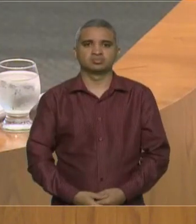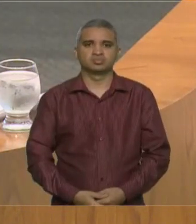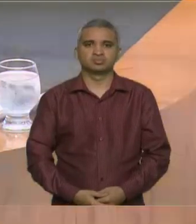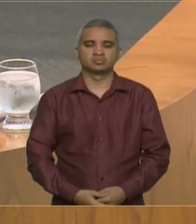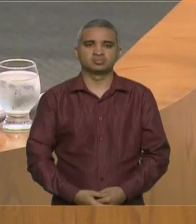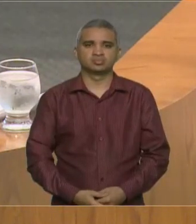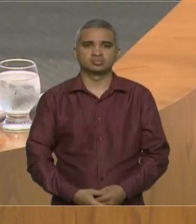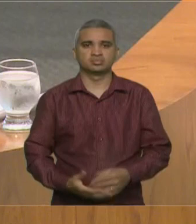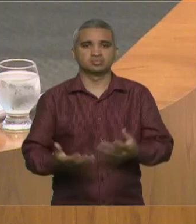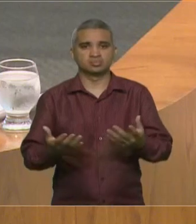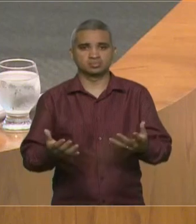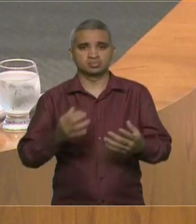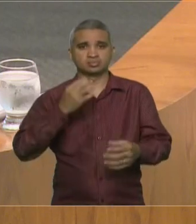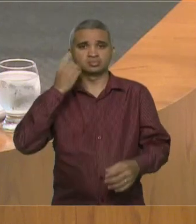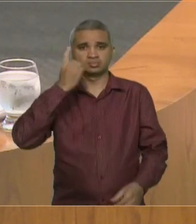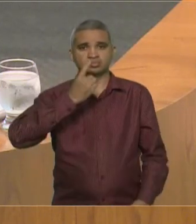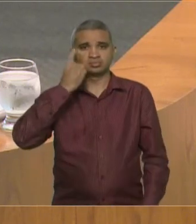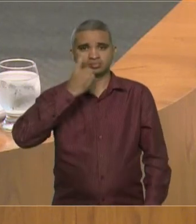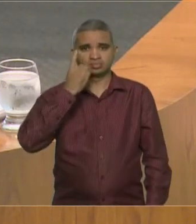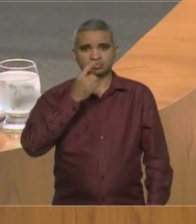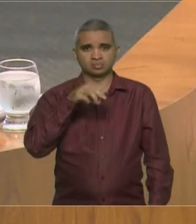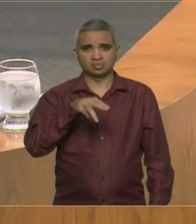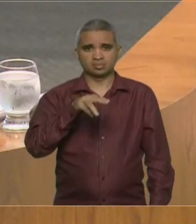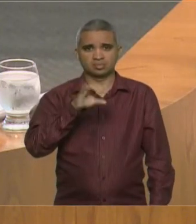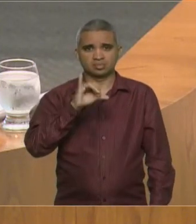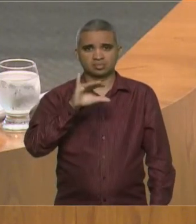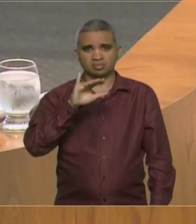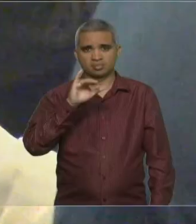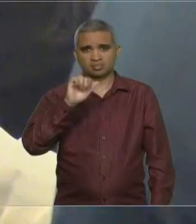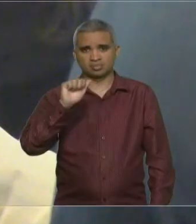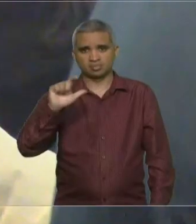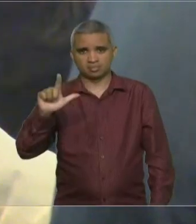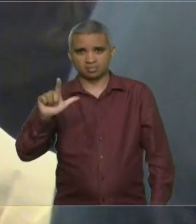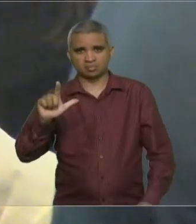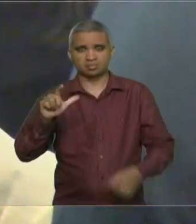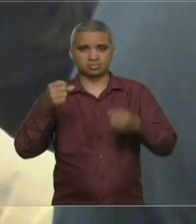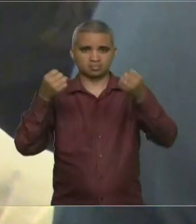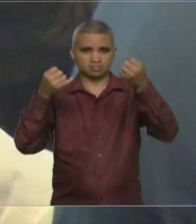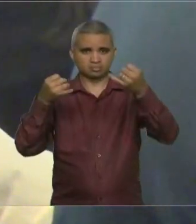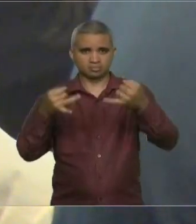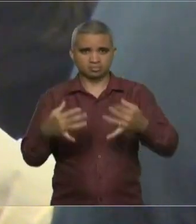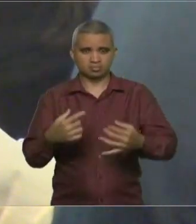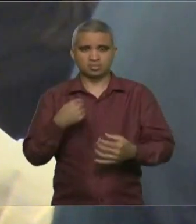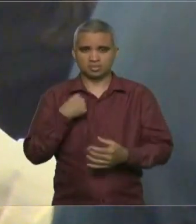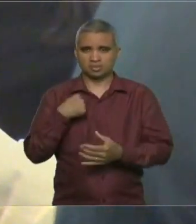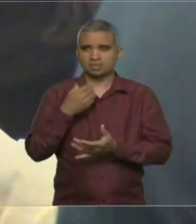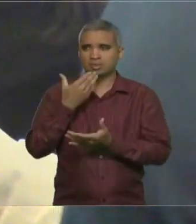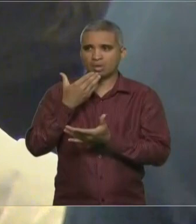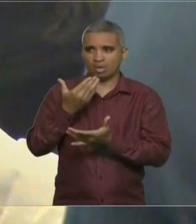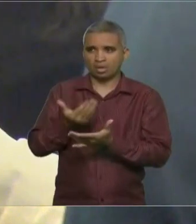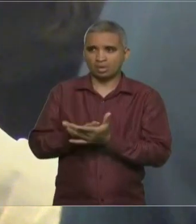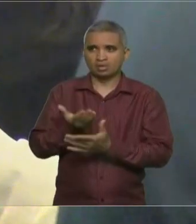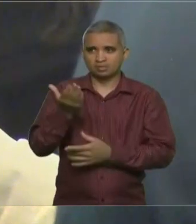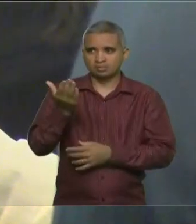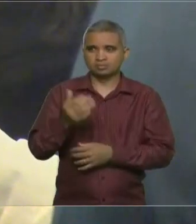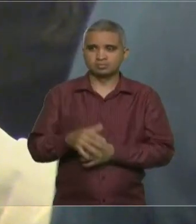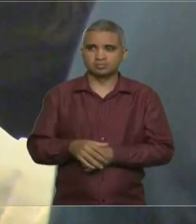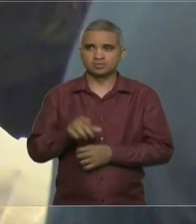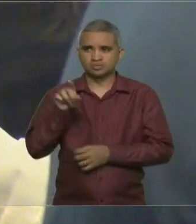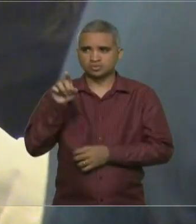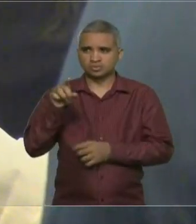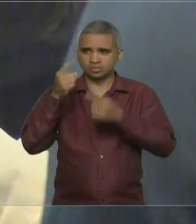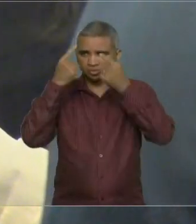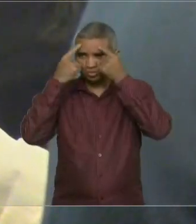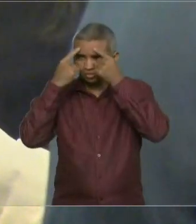por Vossa Excelência, Vossa Excelência é uma pessoa humilde, autêntica,